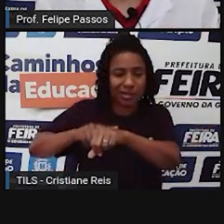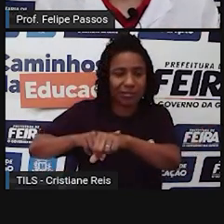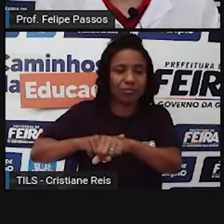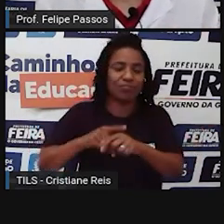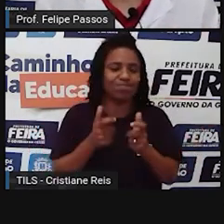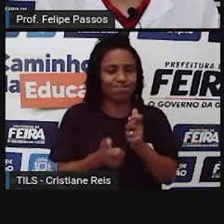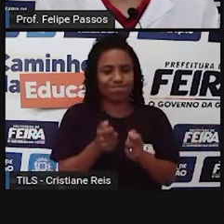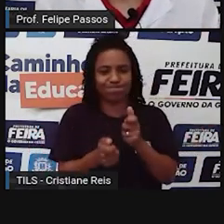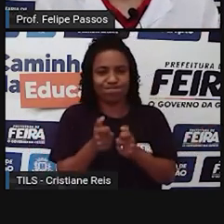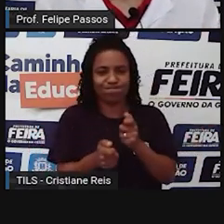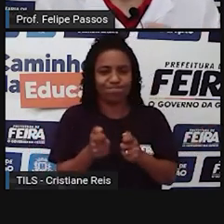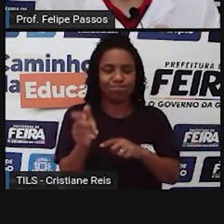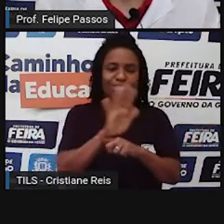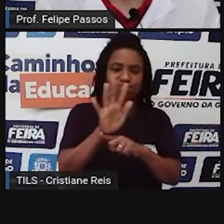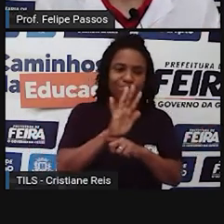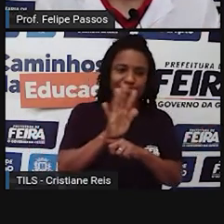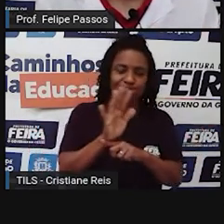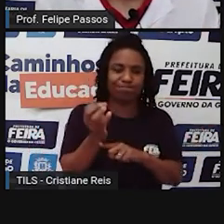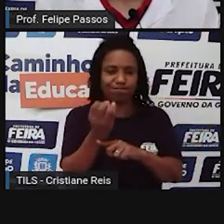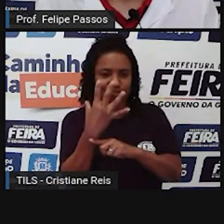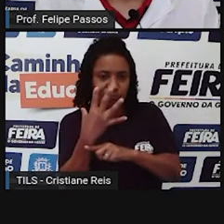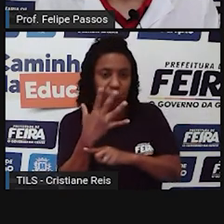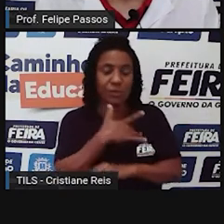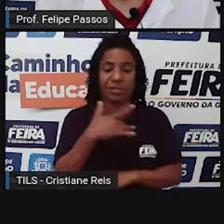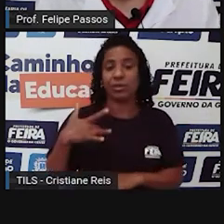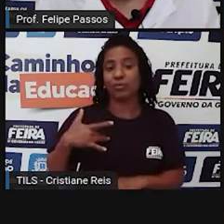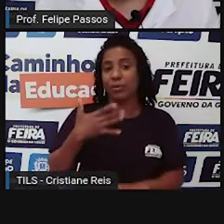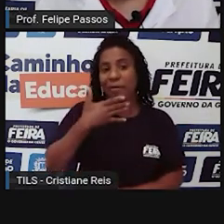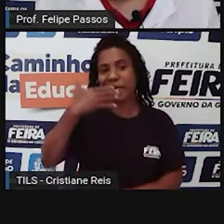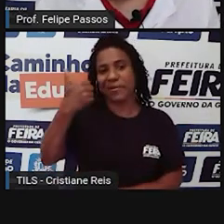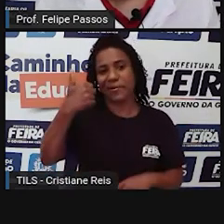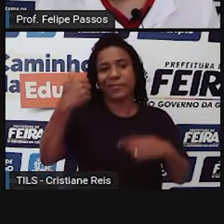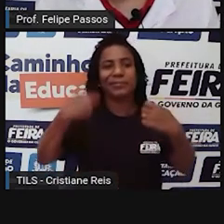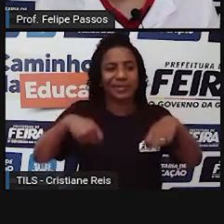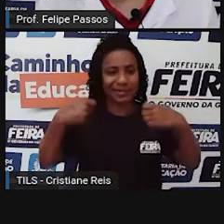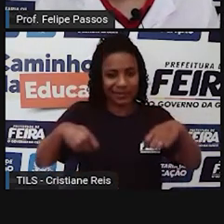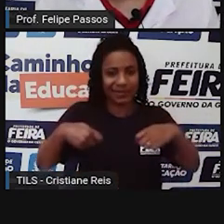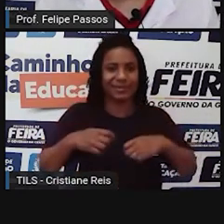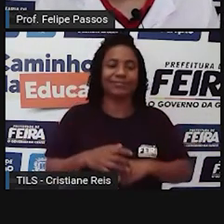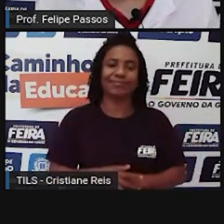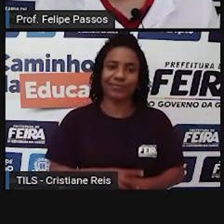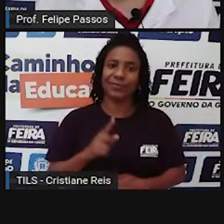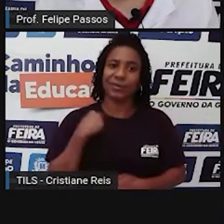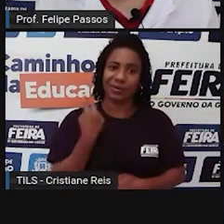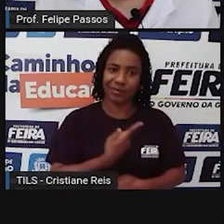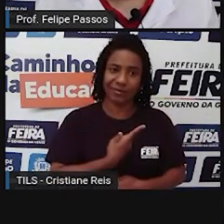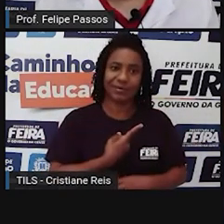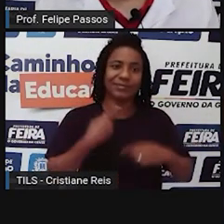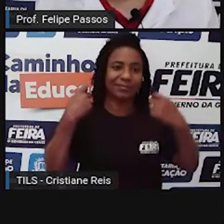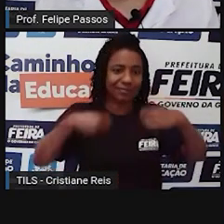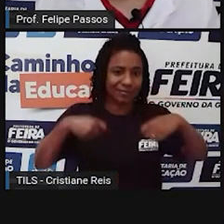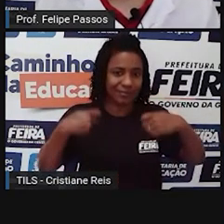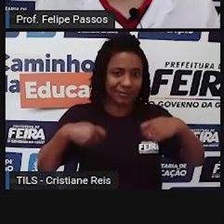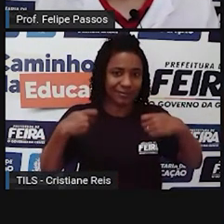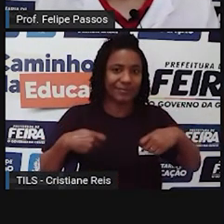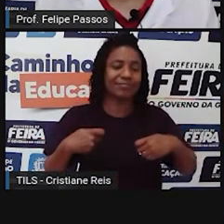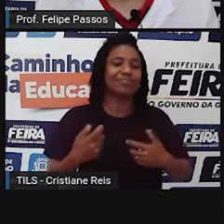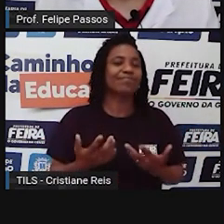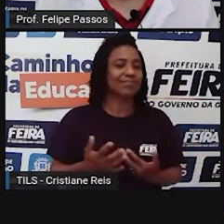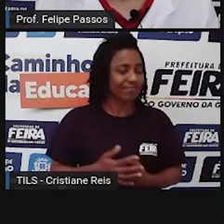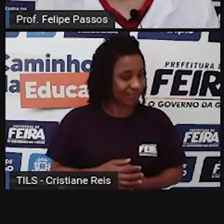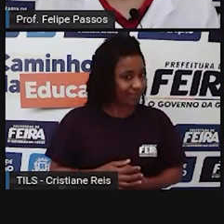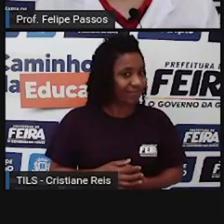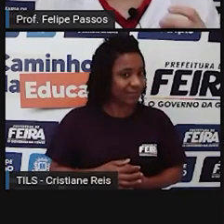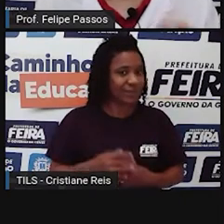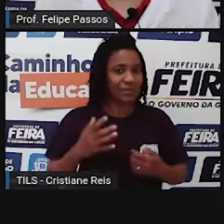jogo, de vídeo? É uma questão de saúde, pessoal, certo? A gente precisa respirar um